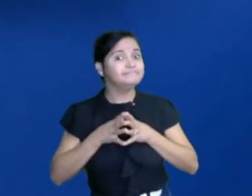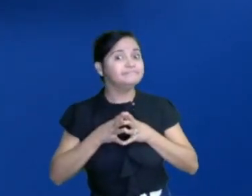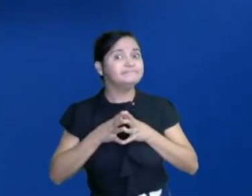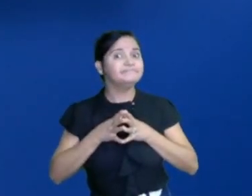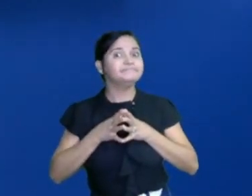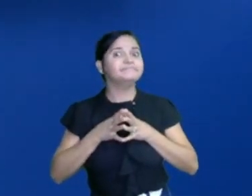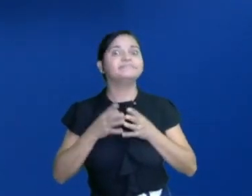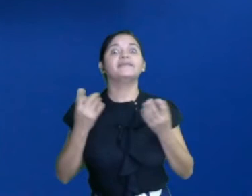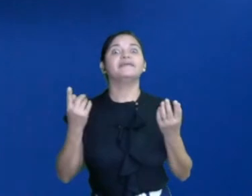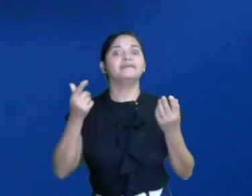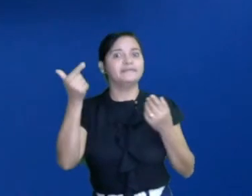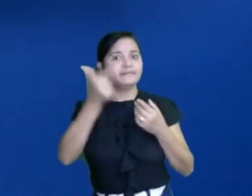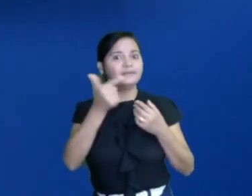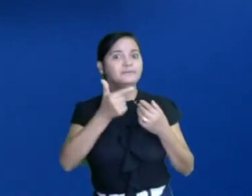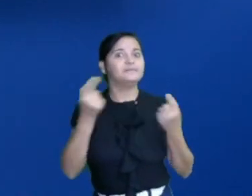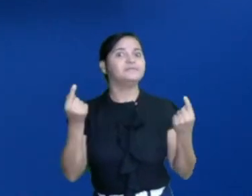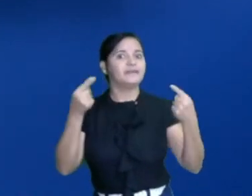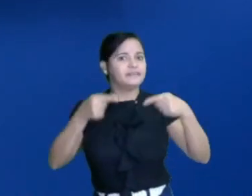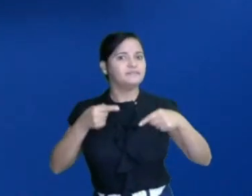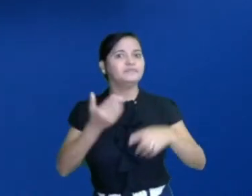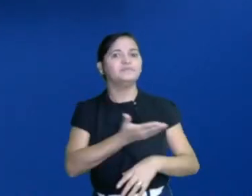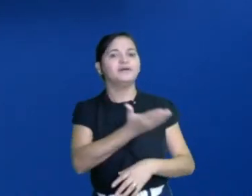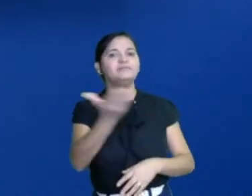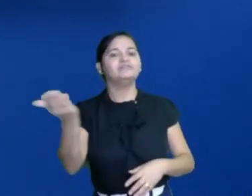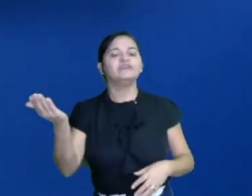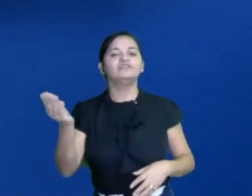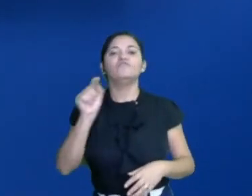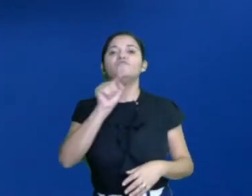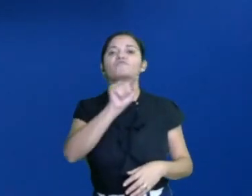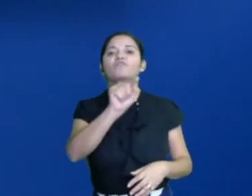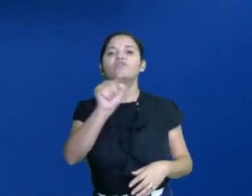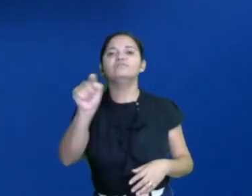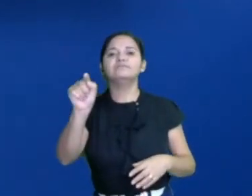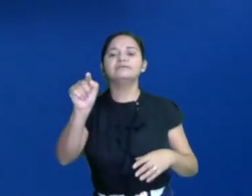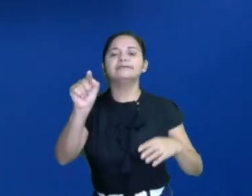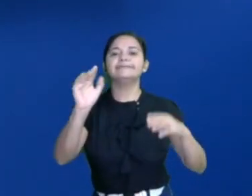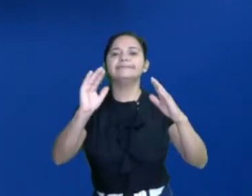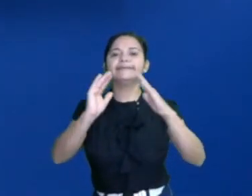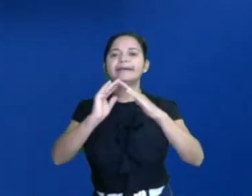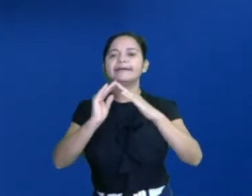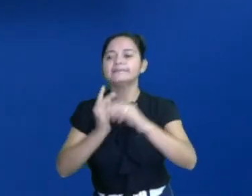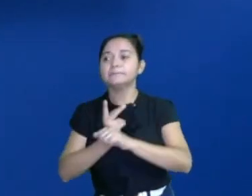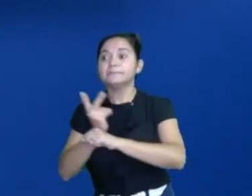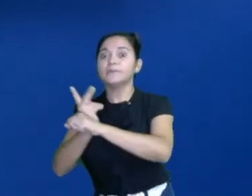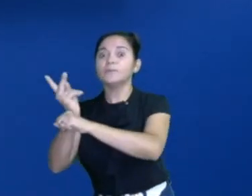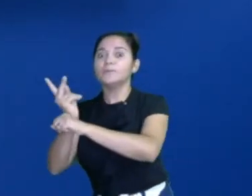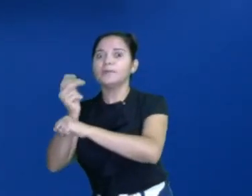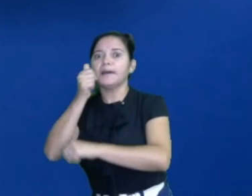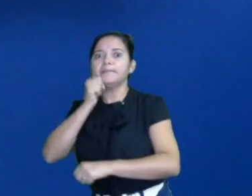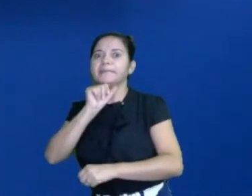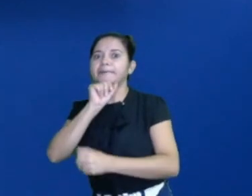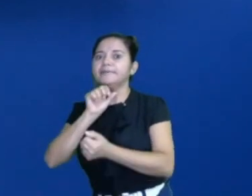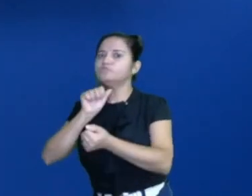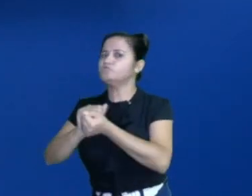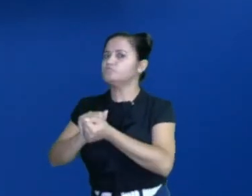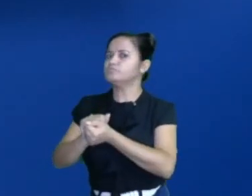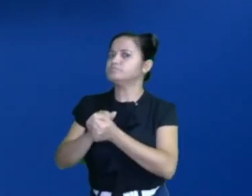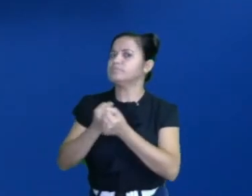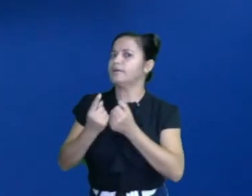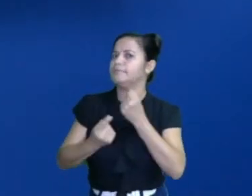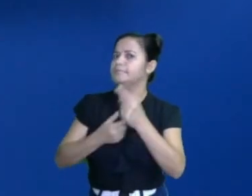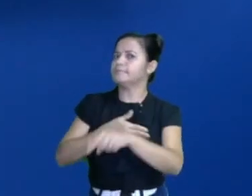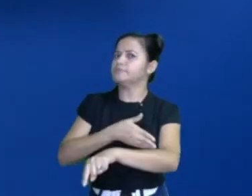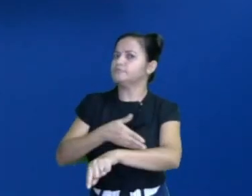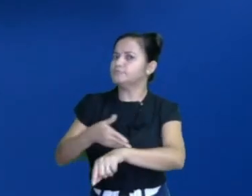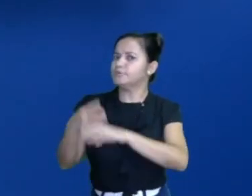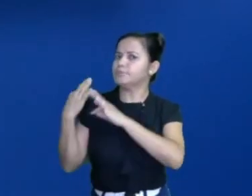E lancei o segundo desafio pra vocês. Que foi você procurar aí na sua casa, junto com sua mãe, algum costume, alguma